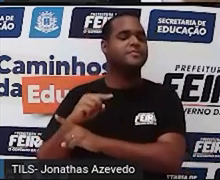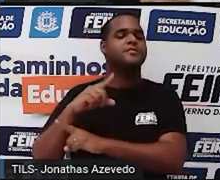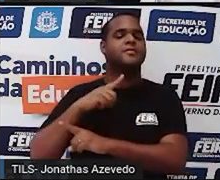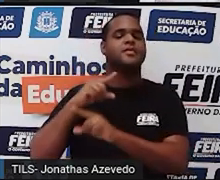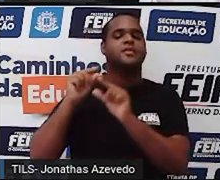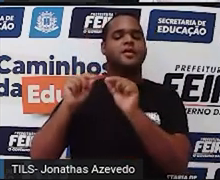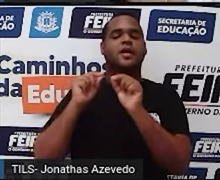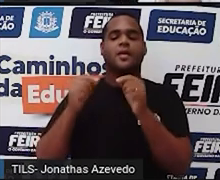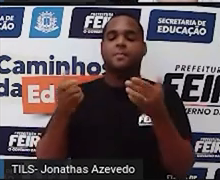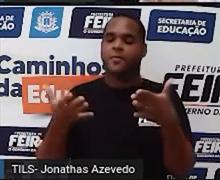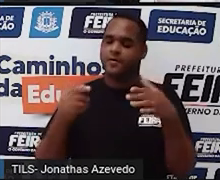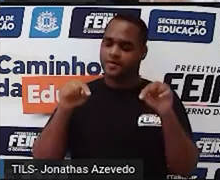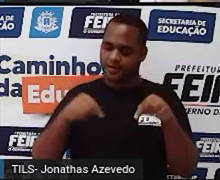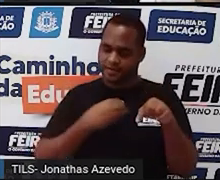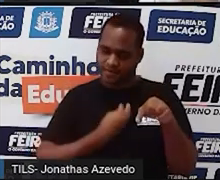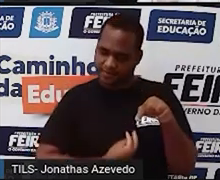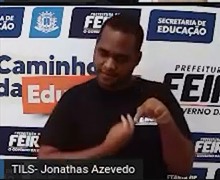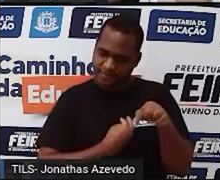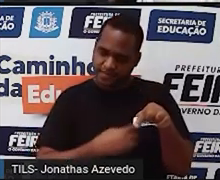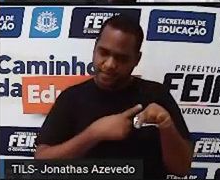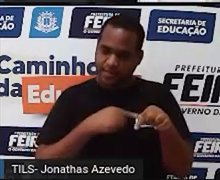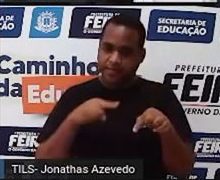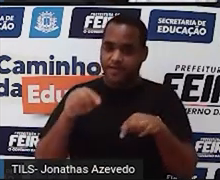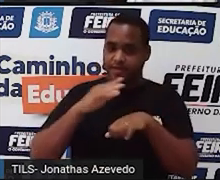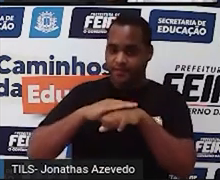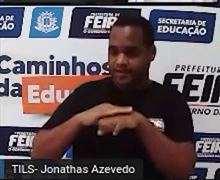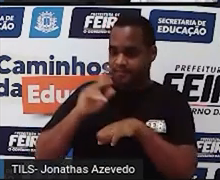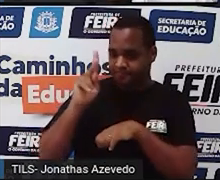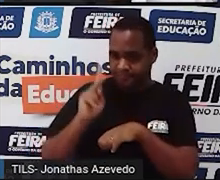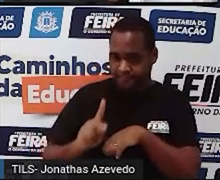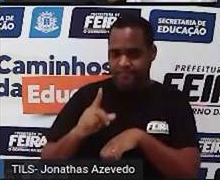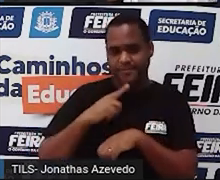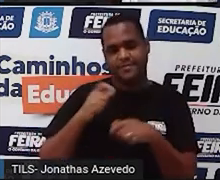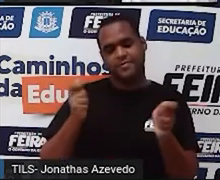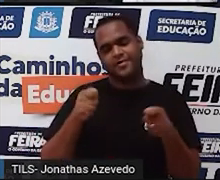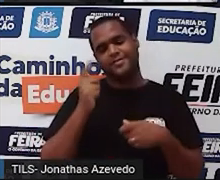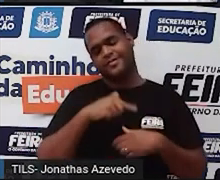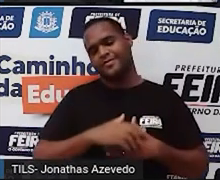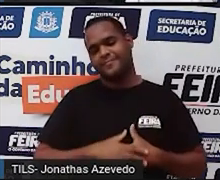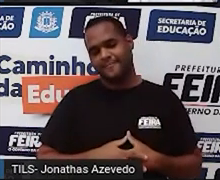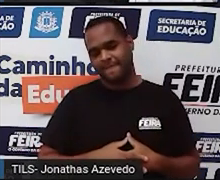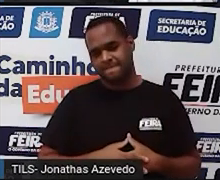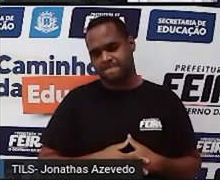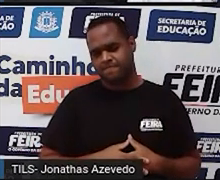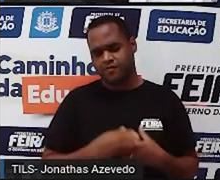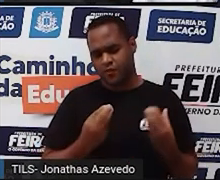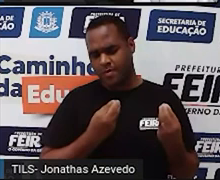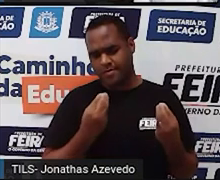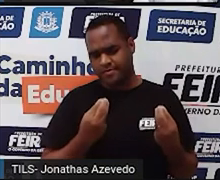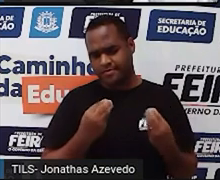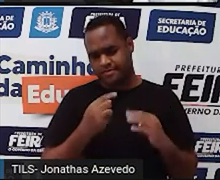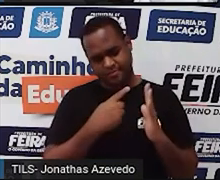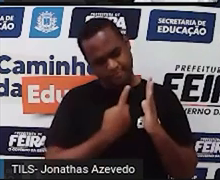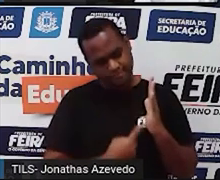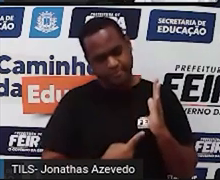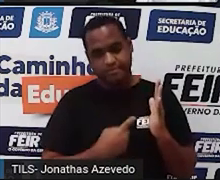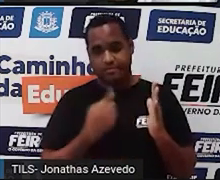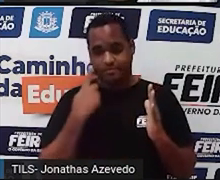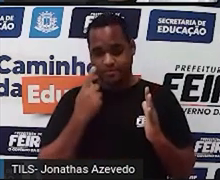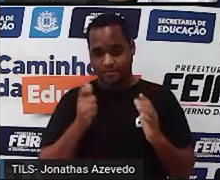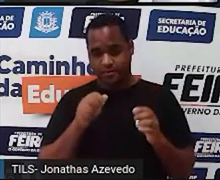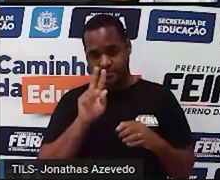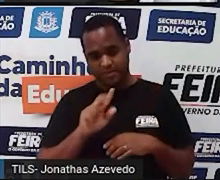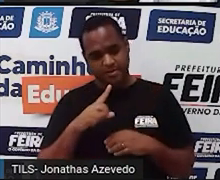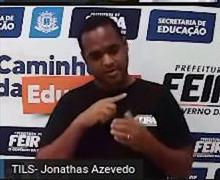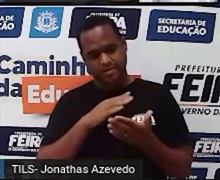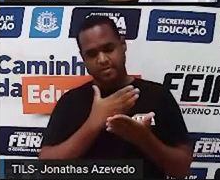mas aqui é você quem vai fazer com você mesmo. De que forma? Pegue seu caderno, o caderno que você